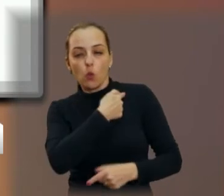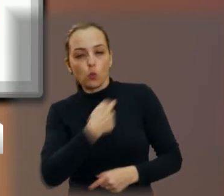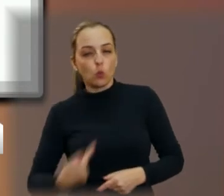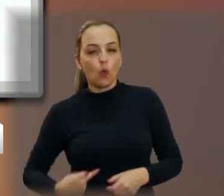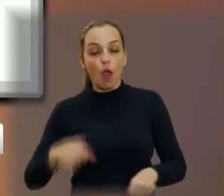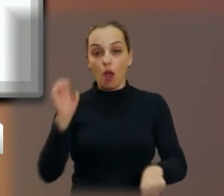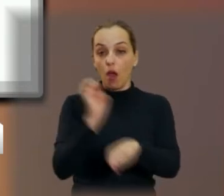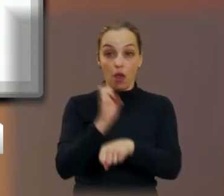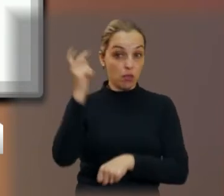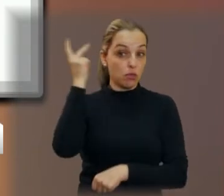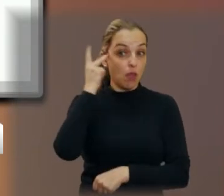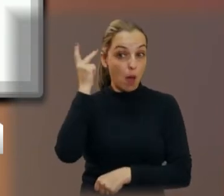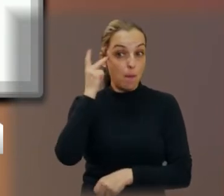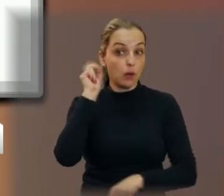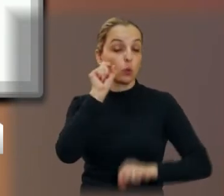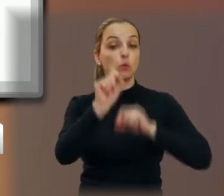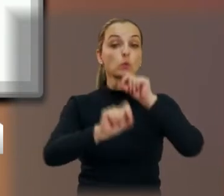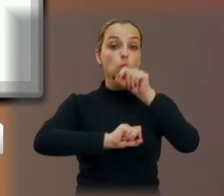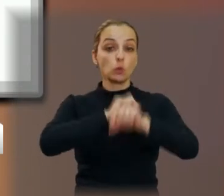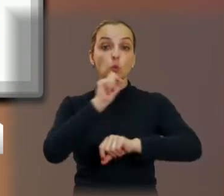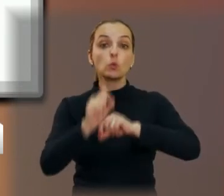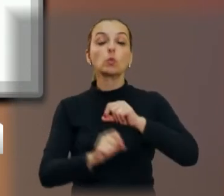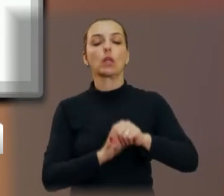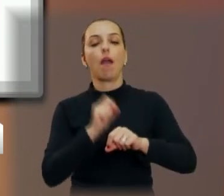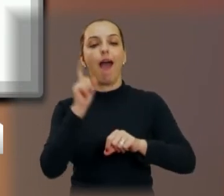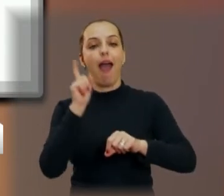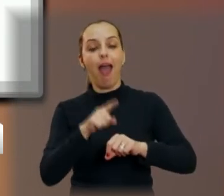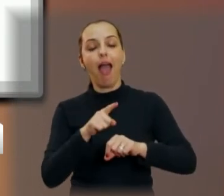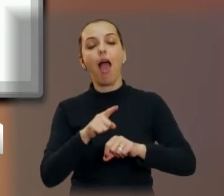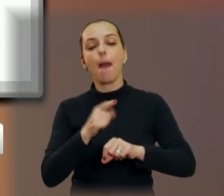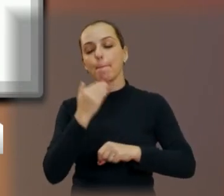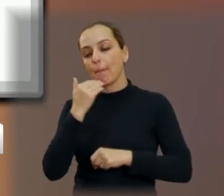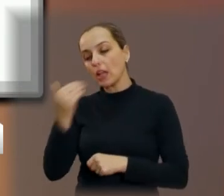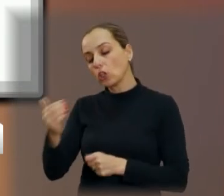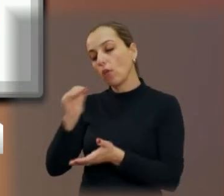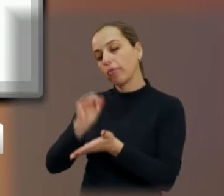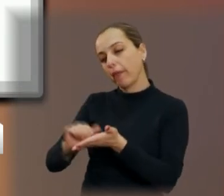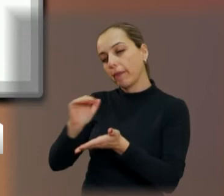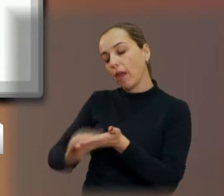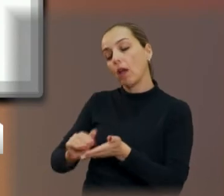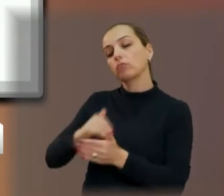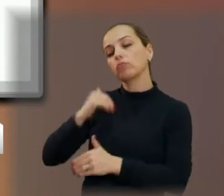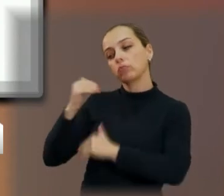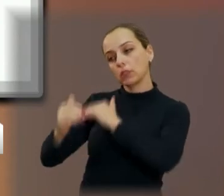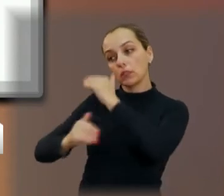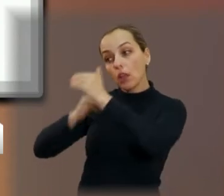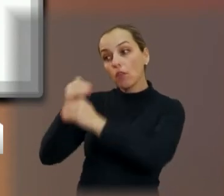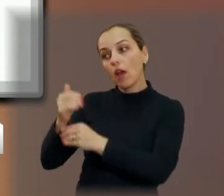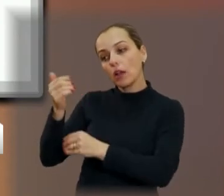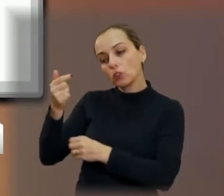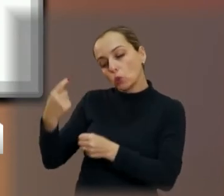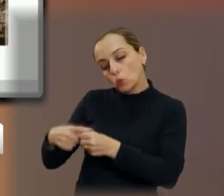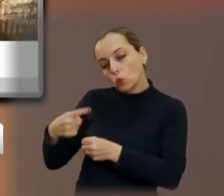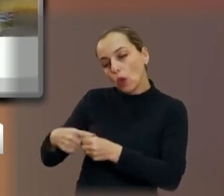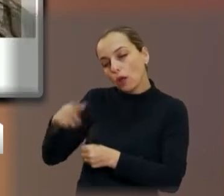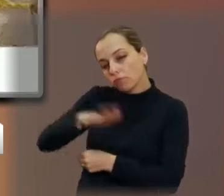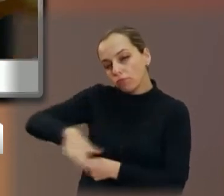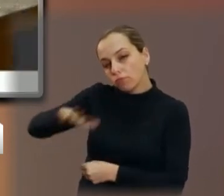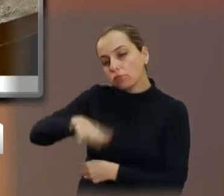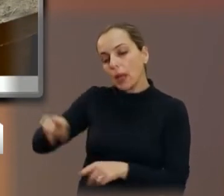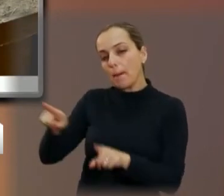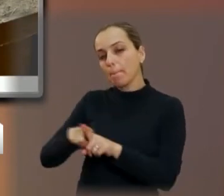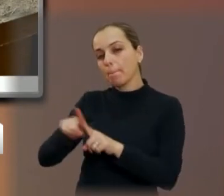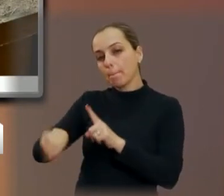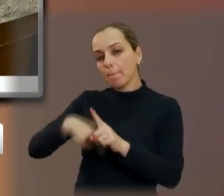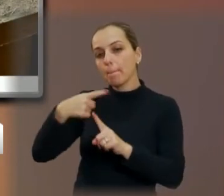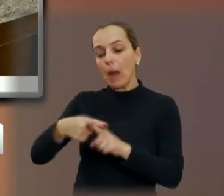lá pedindo, mas nós reforçamos com o secretário de Desenvolvimento do Interior, o Marco Vignoli, e com o governador João Doria, quando o Marco